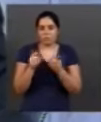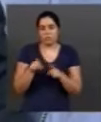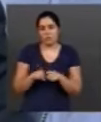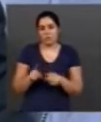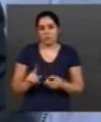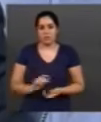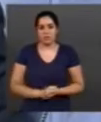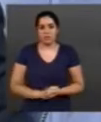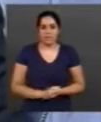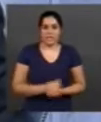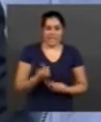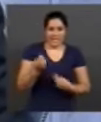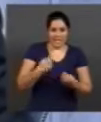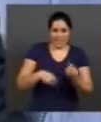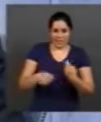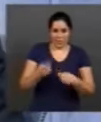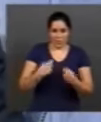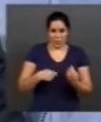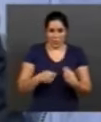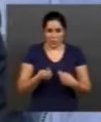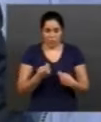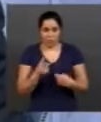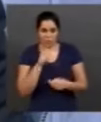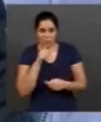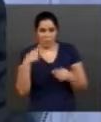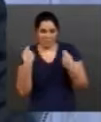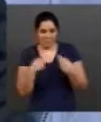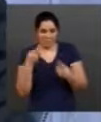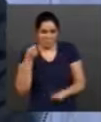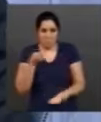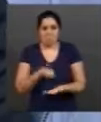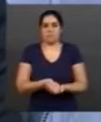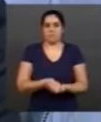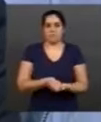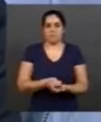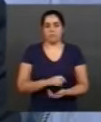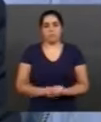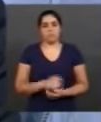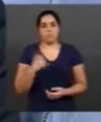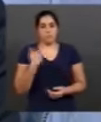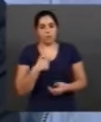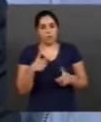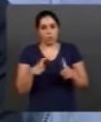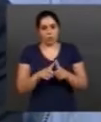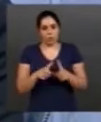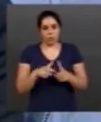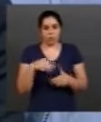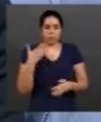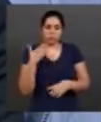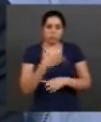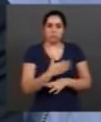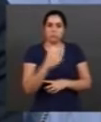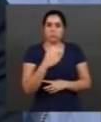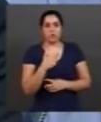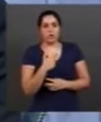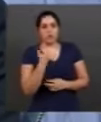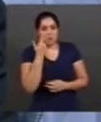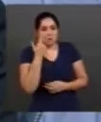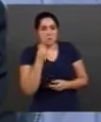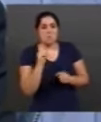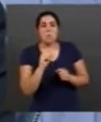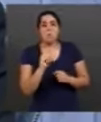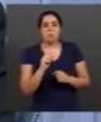água é uma obrigação das pessoas? Nossa equipe de reportagem, pois, saber o que a comunidade